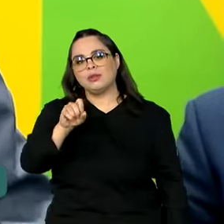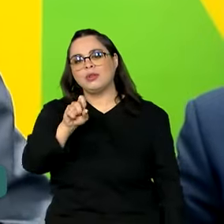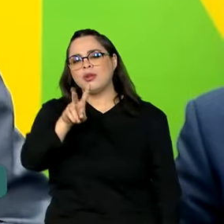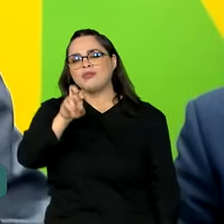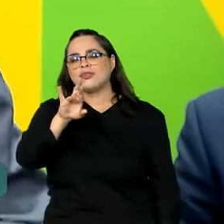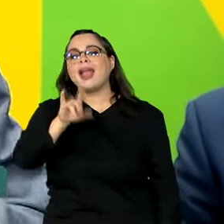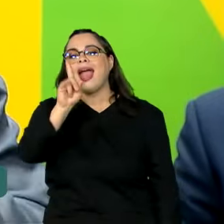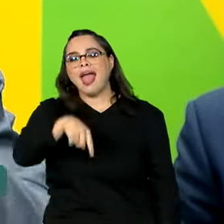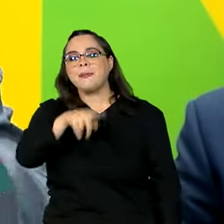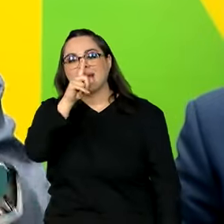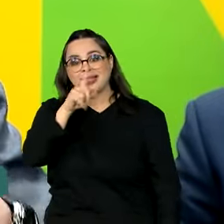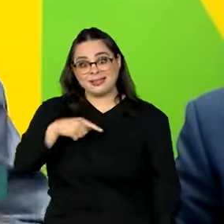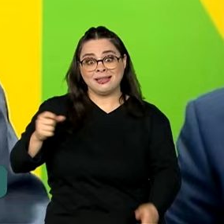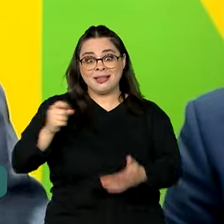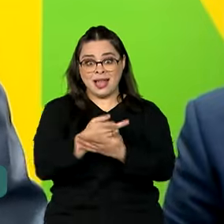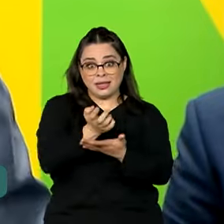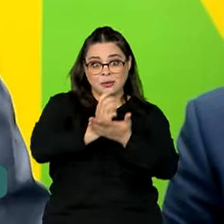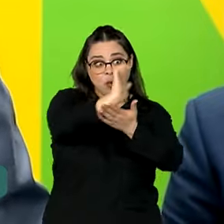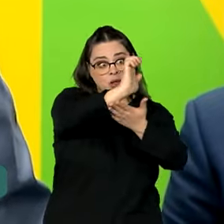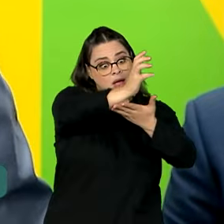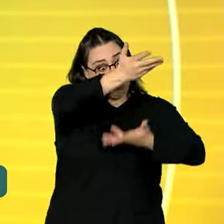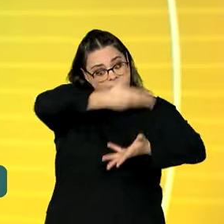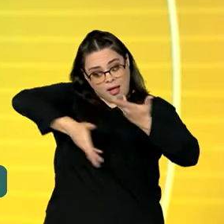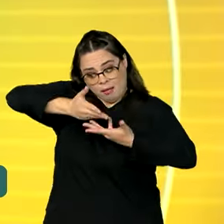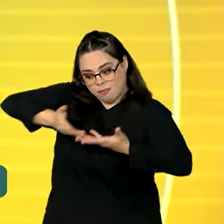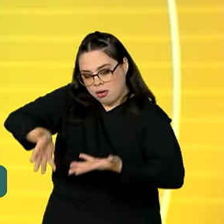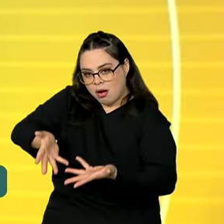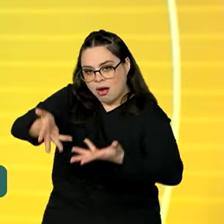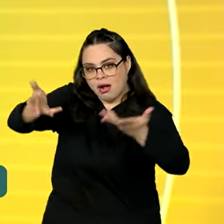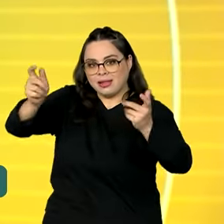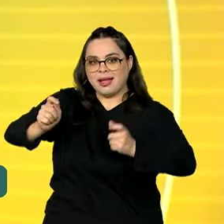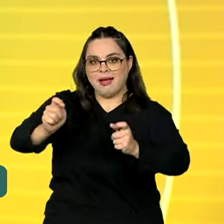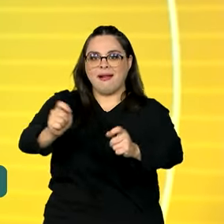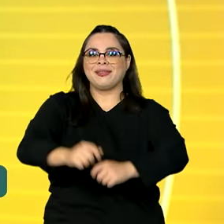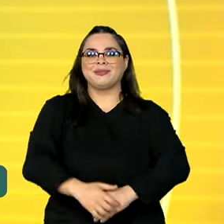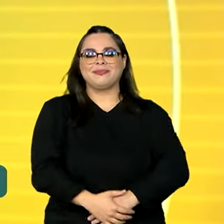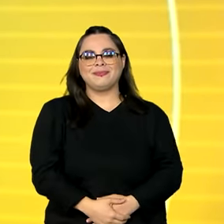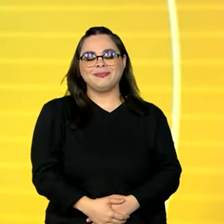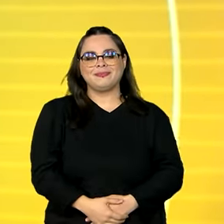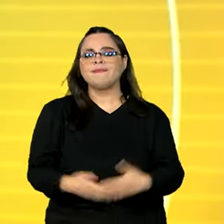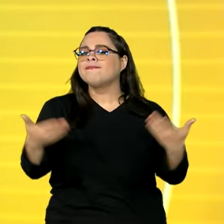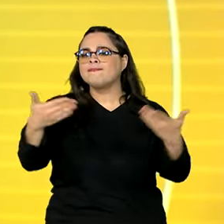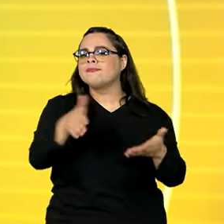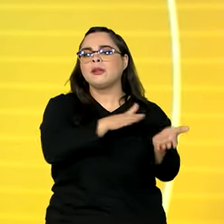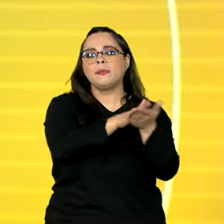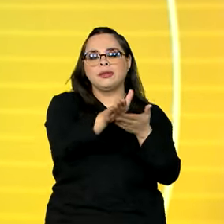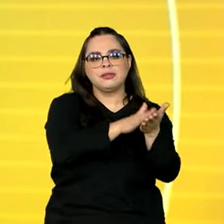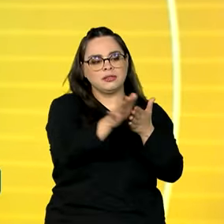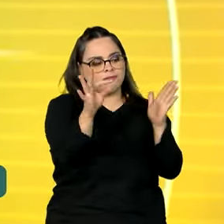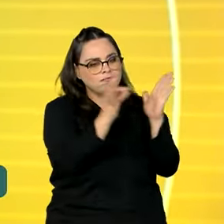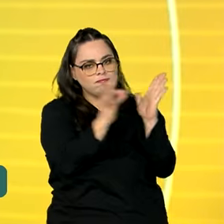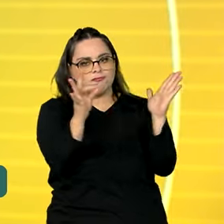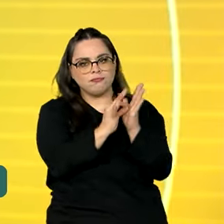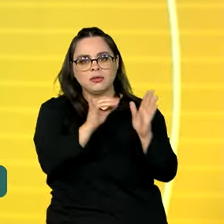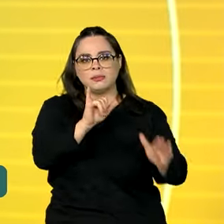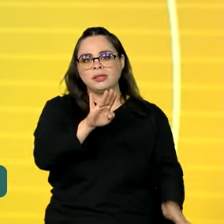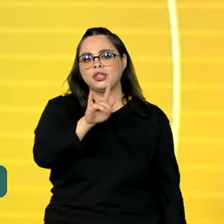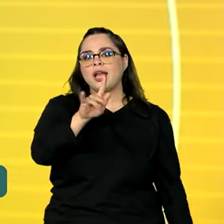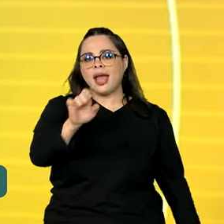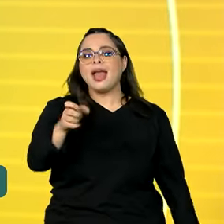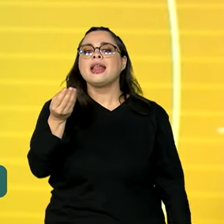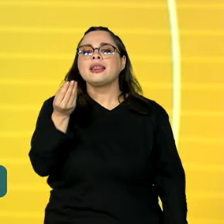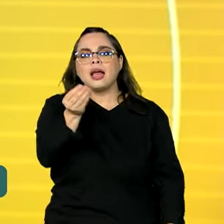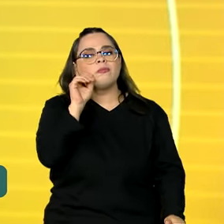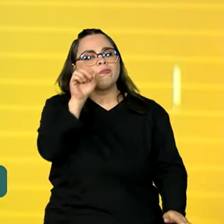ou seja, há esses transbordamentos da economia. Uma pesquisa do IBGE traz uma radiografia dos